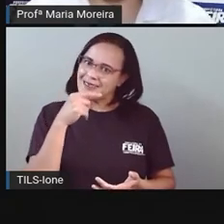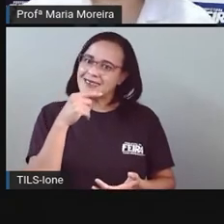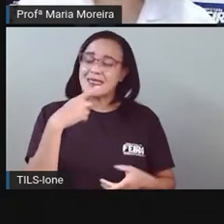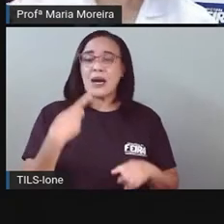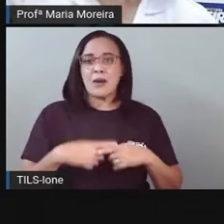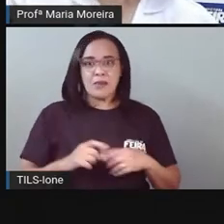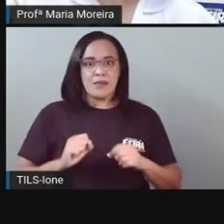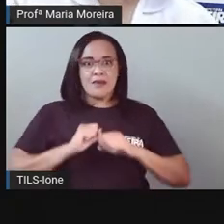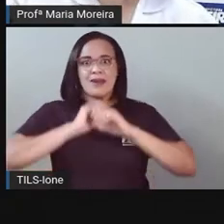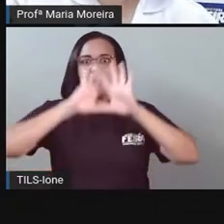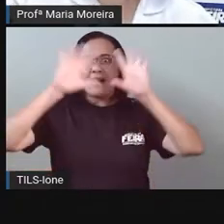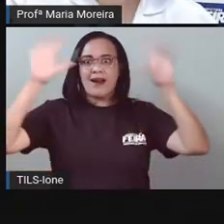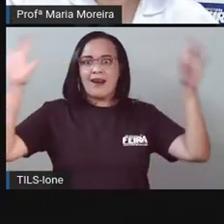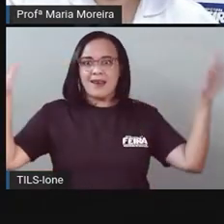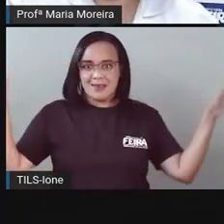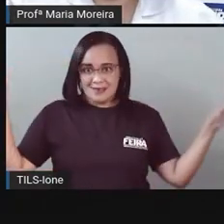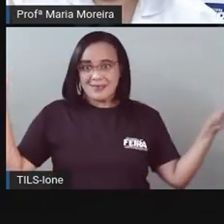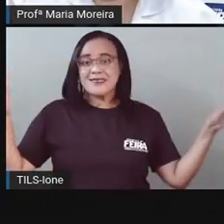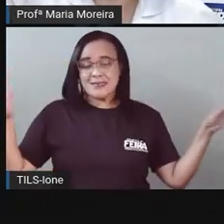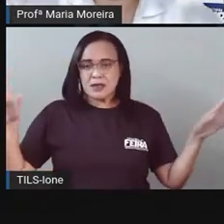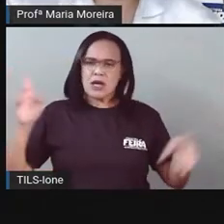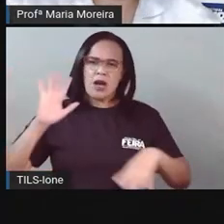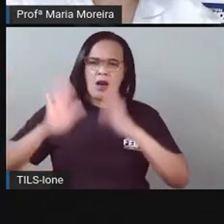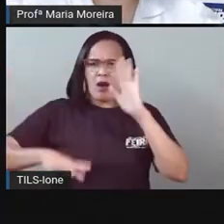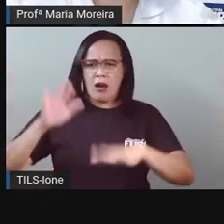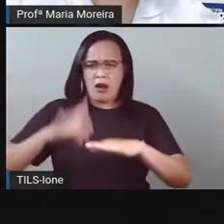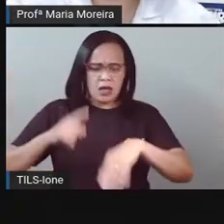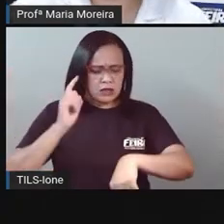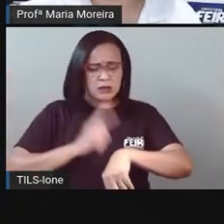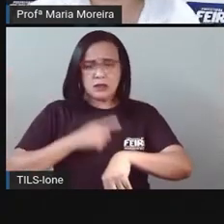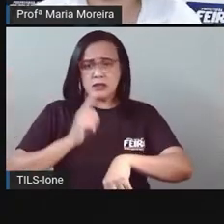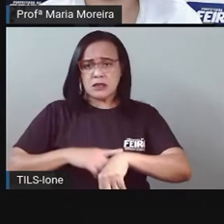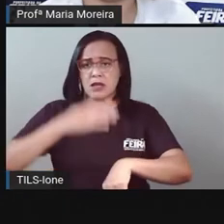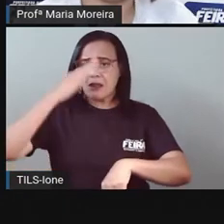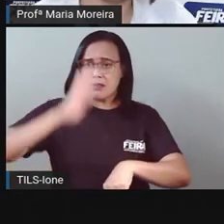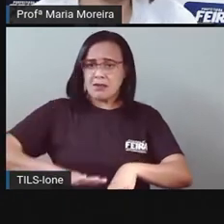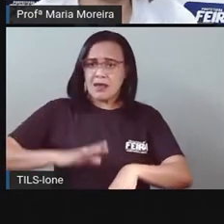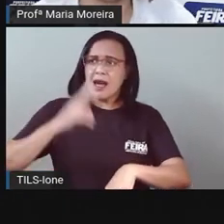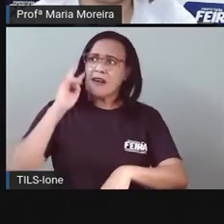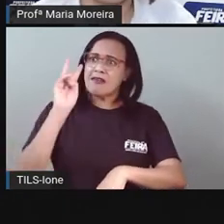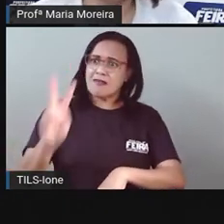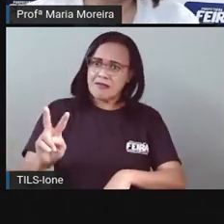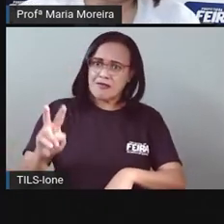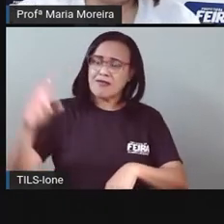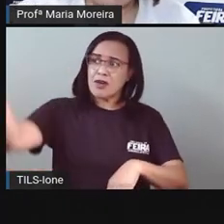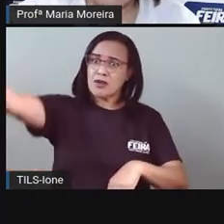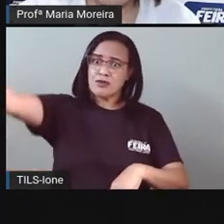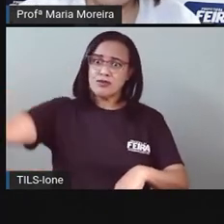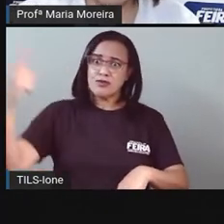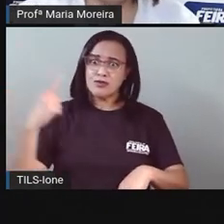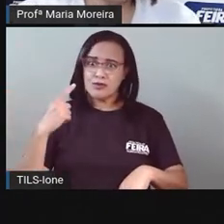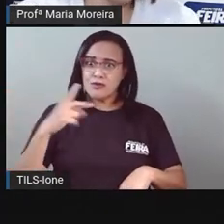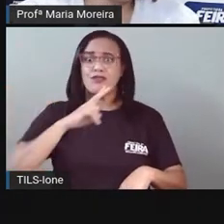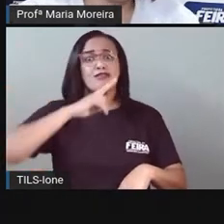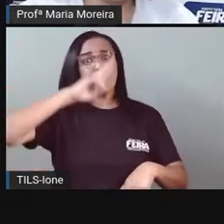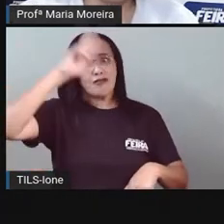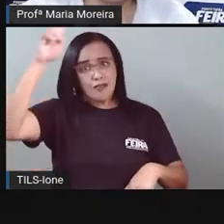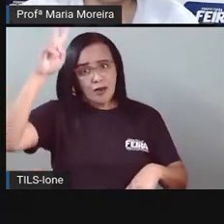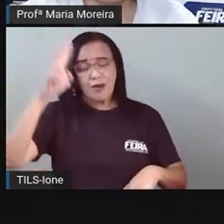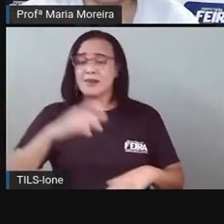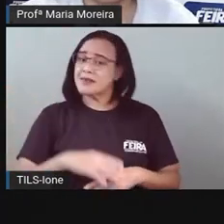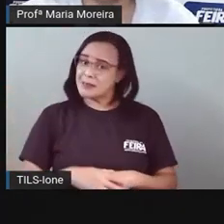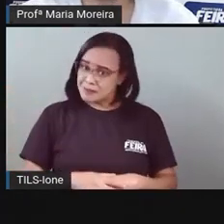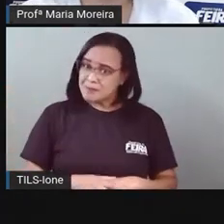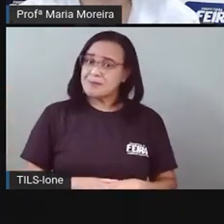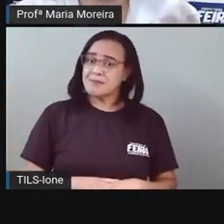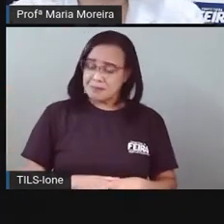mais cedo Dá seis horas da tarde Ainda está de dia A luz solar está ainda presente no